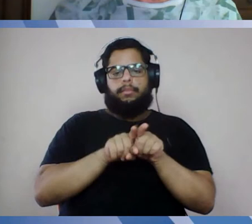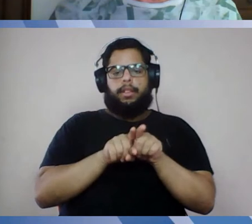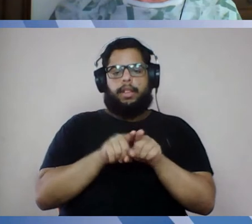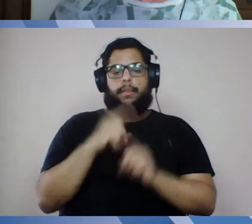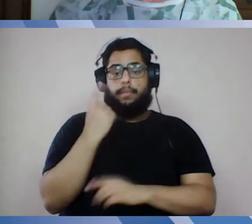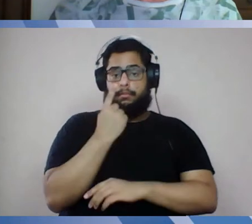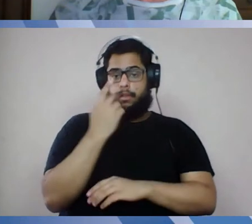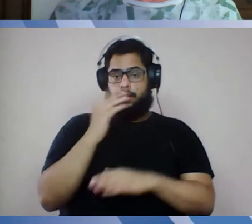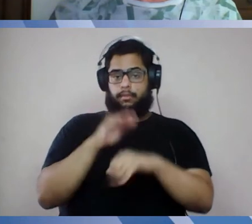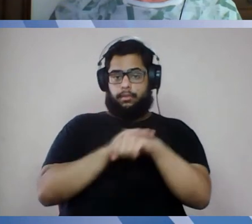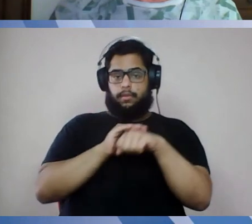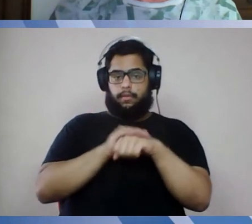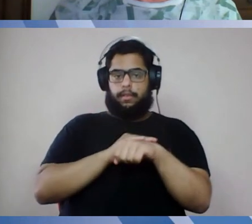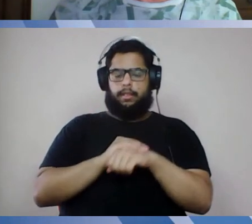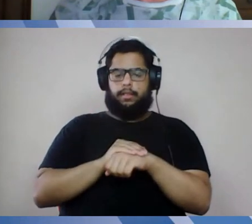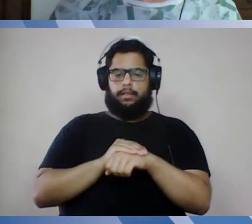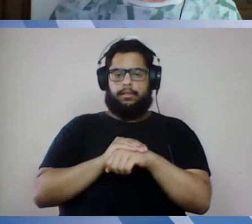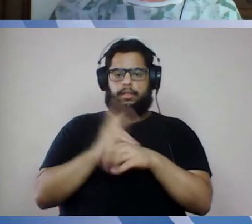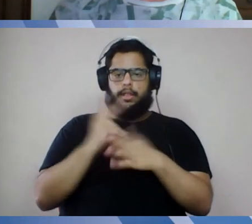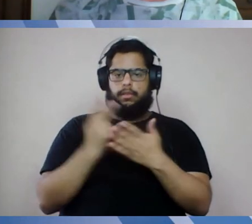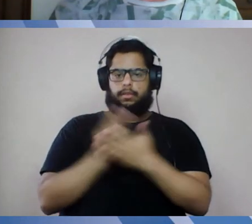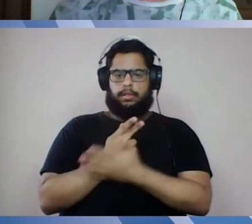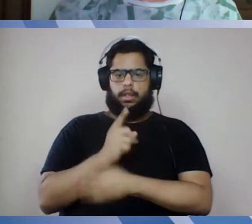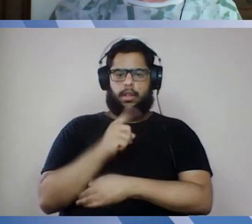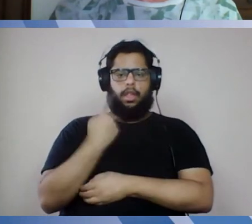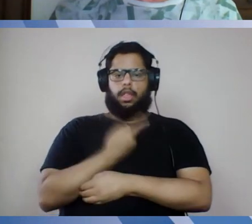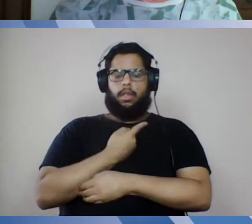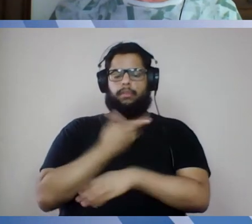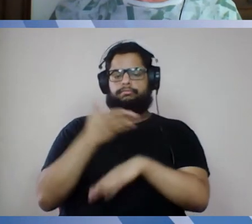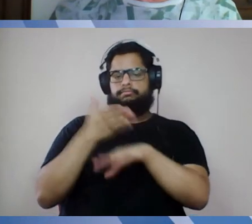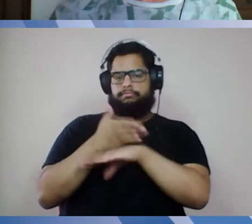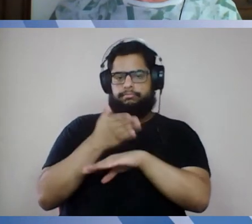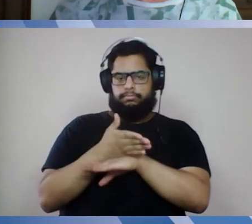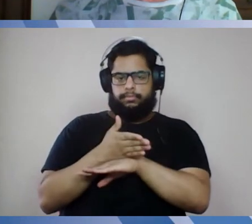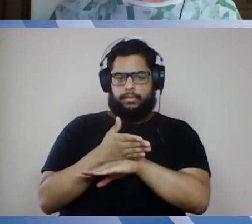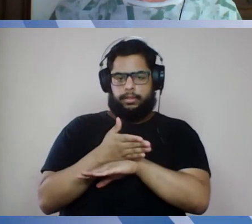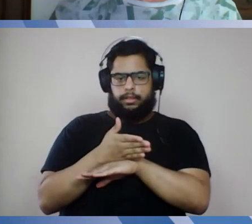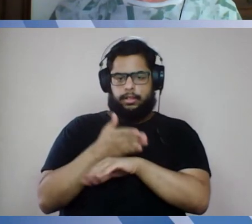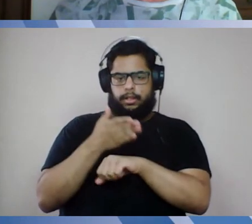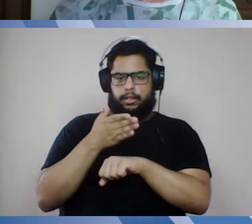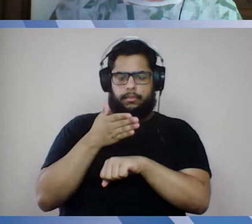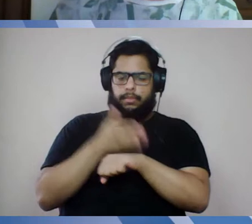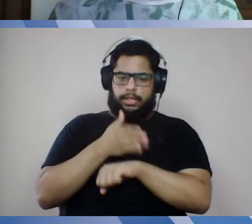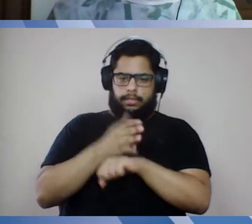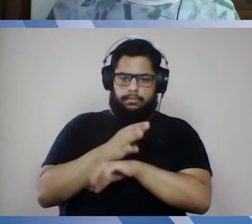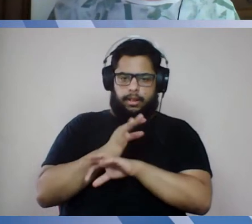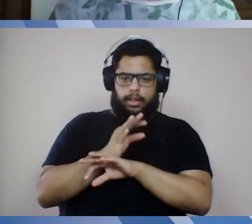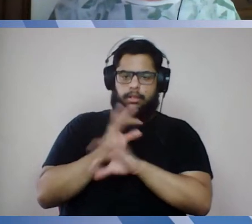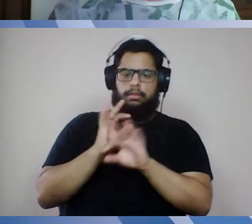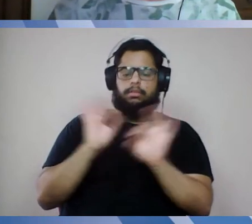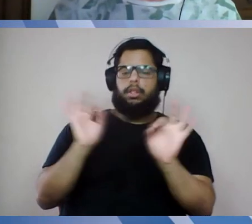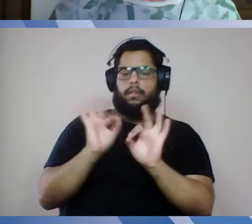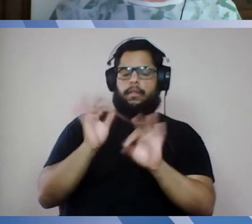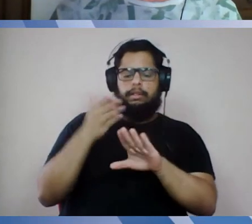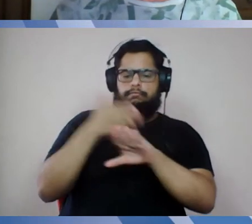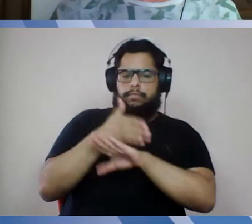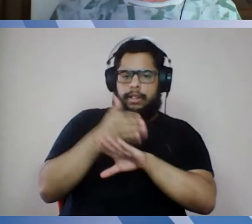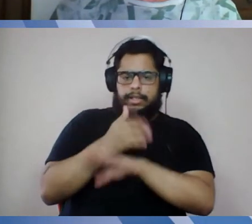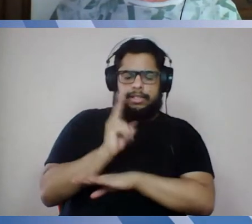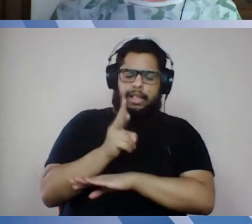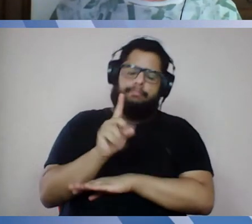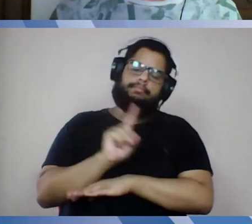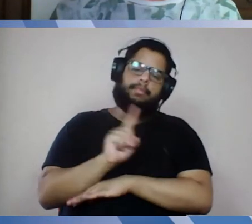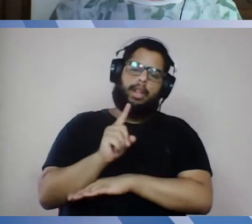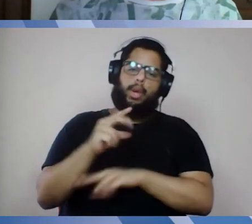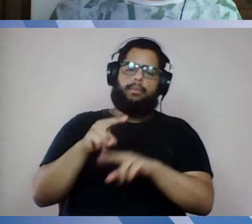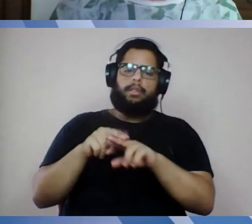conversa que estava acontecendo, nós não estávamos participando dessas conversas com frequência, com relação